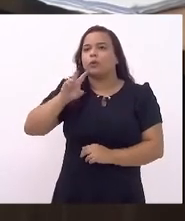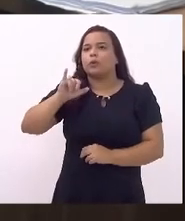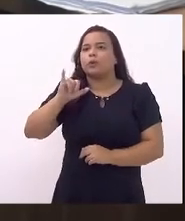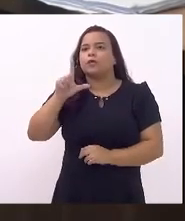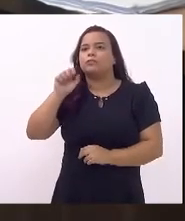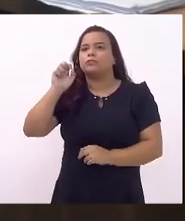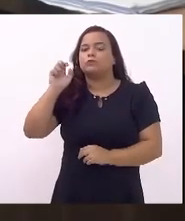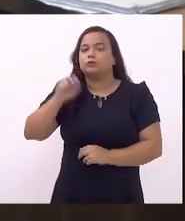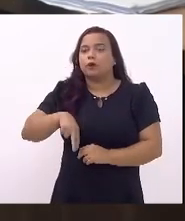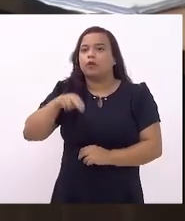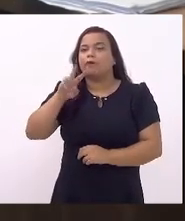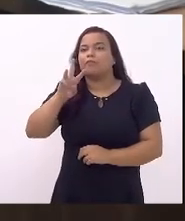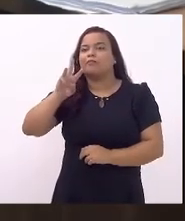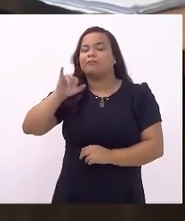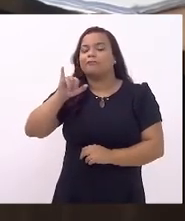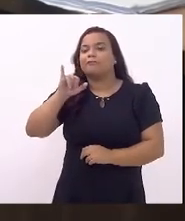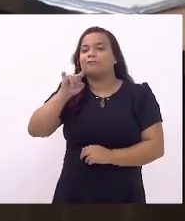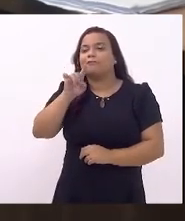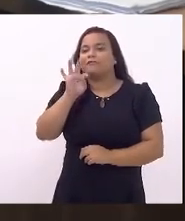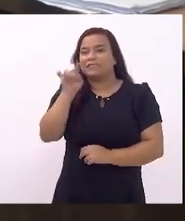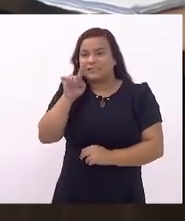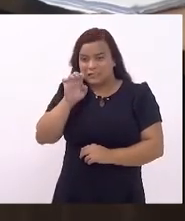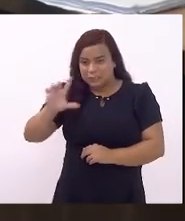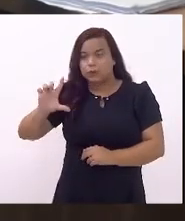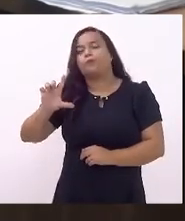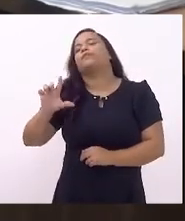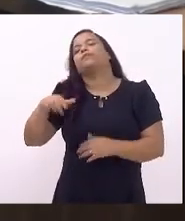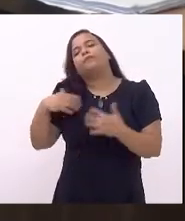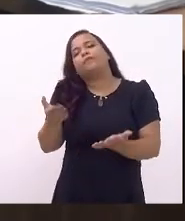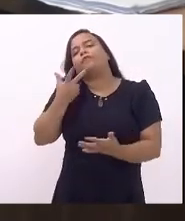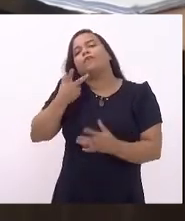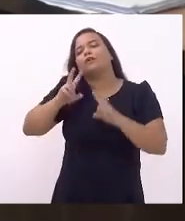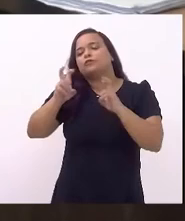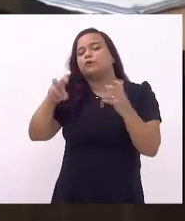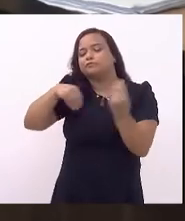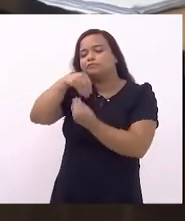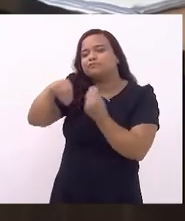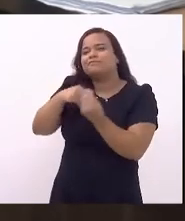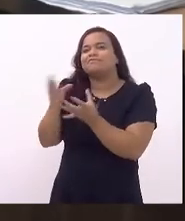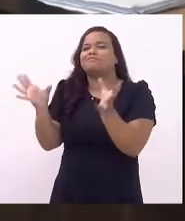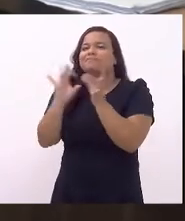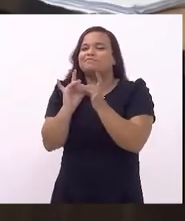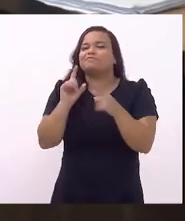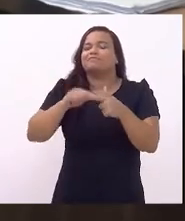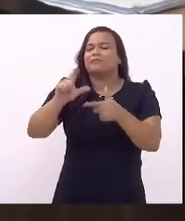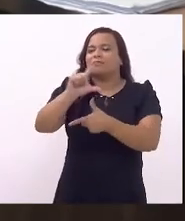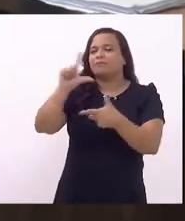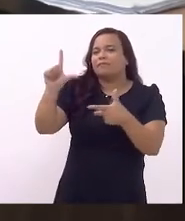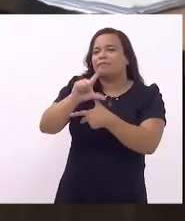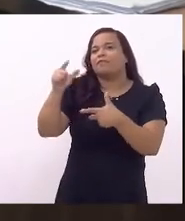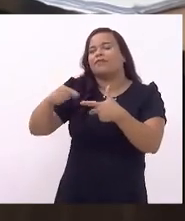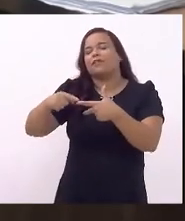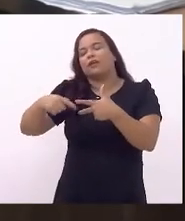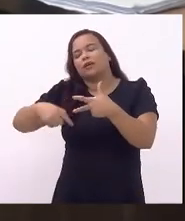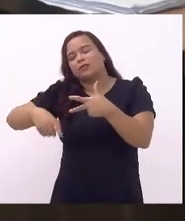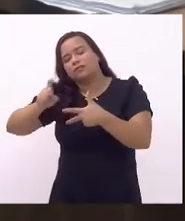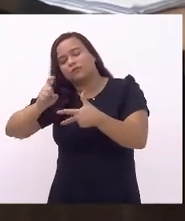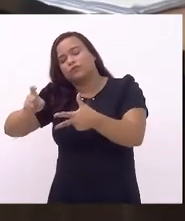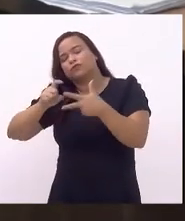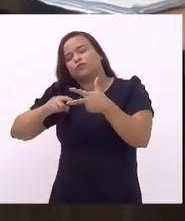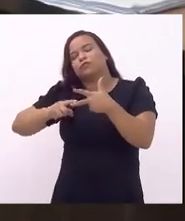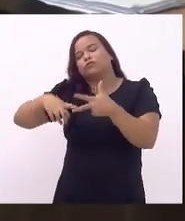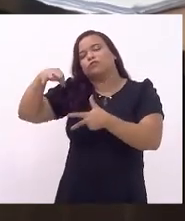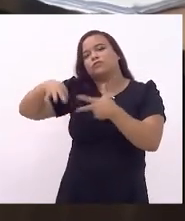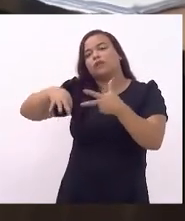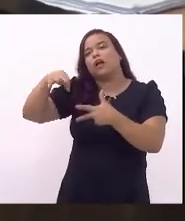da importância desse poder e da relação do legislativo com o poder judiciário, com o poder executivo e da prosperidade de políticas